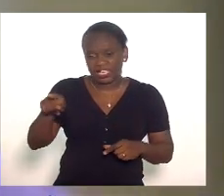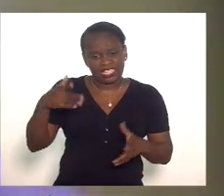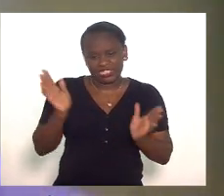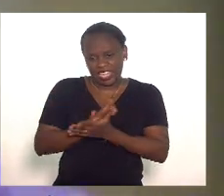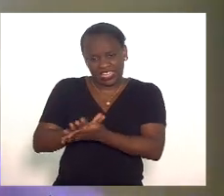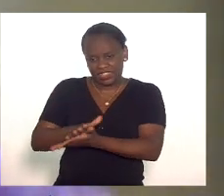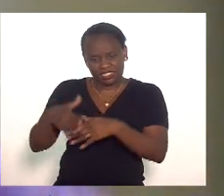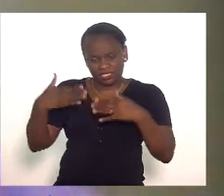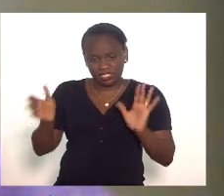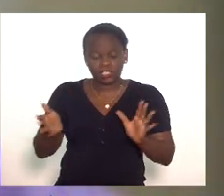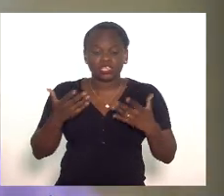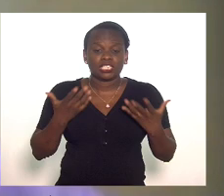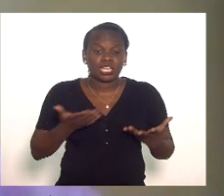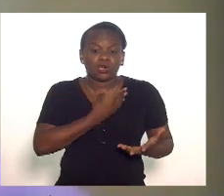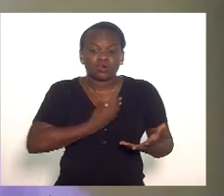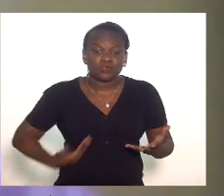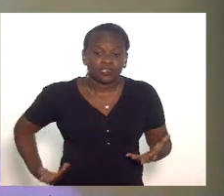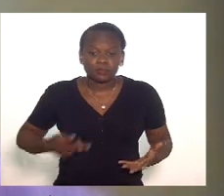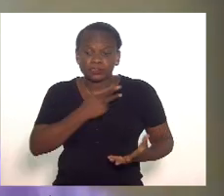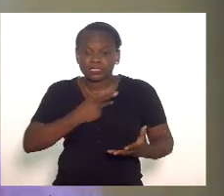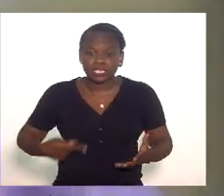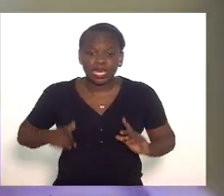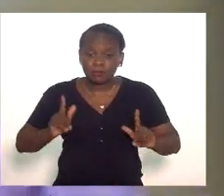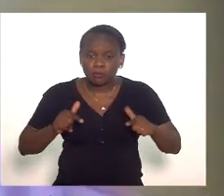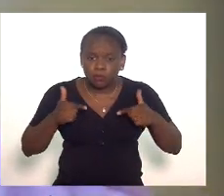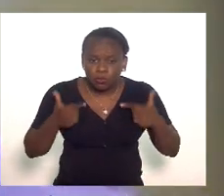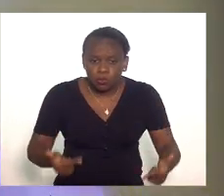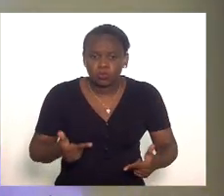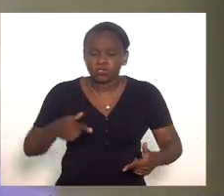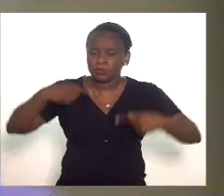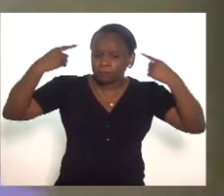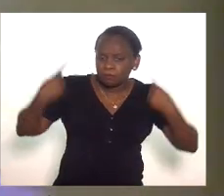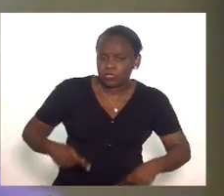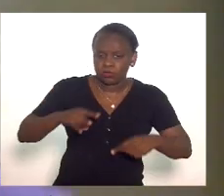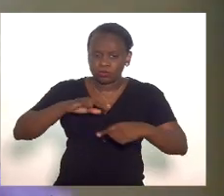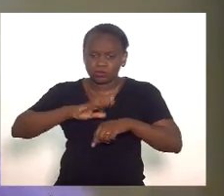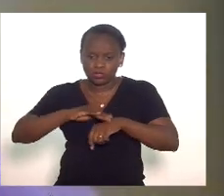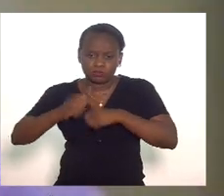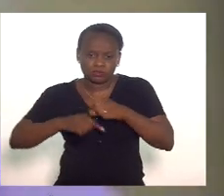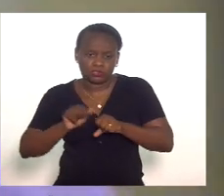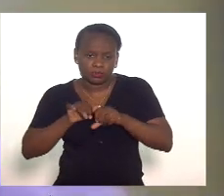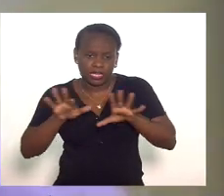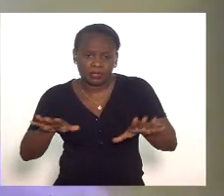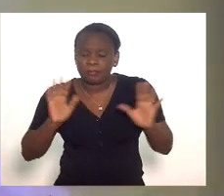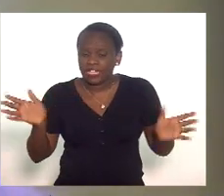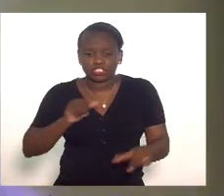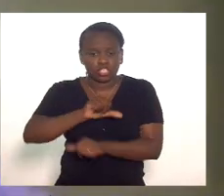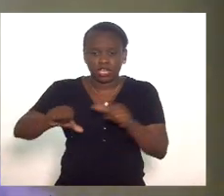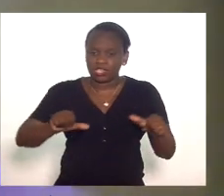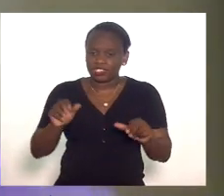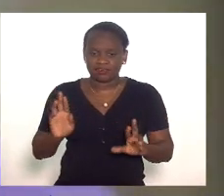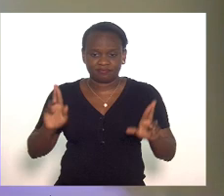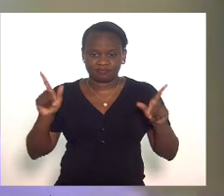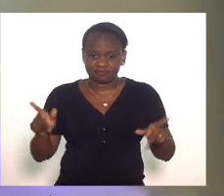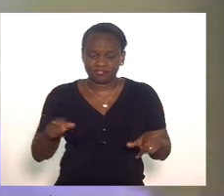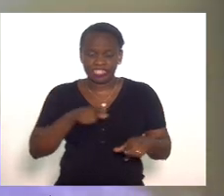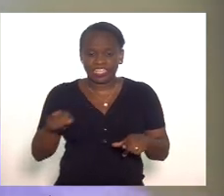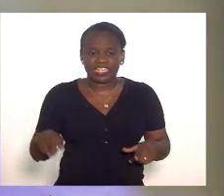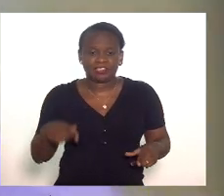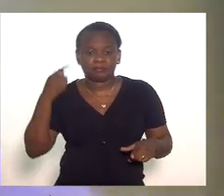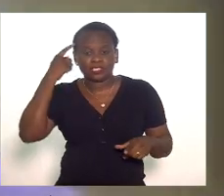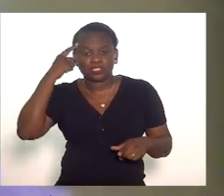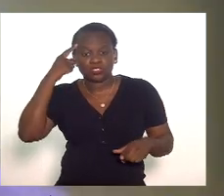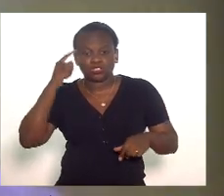mais é que o governo e o presidente tivessem agido no enfrentamento a pandemia mas ele fez o contrário ele tratou